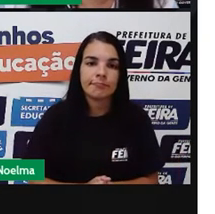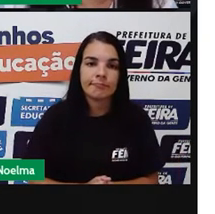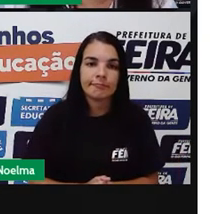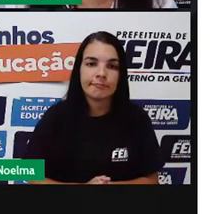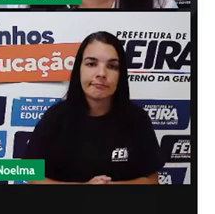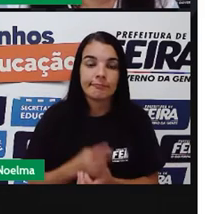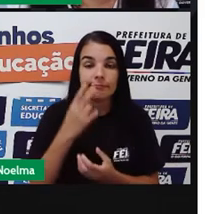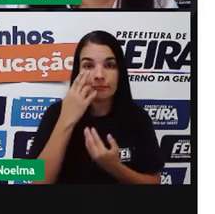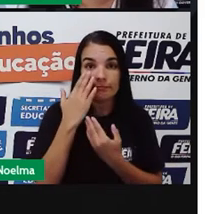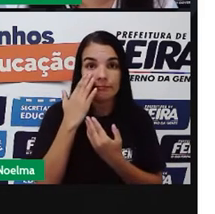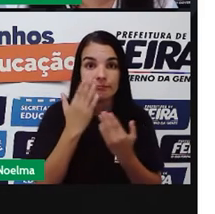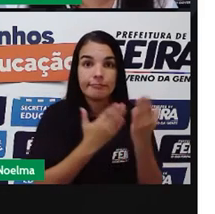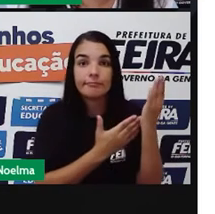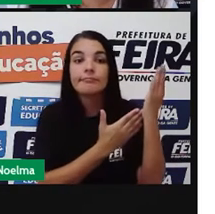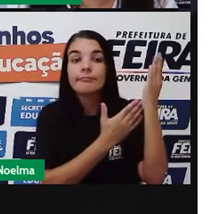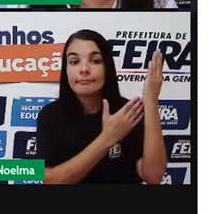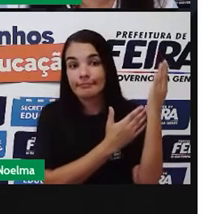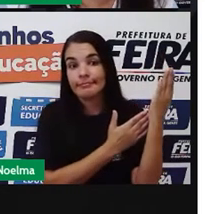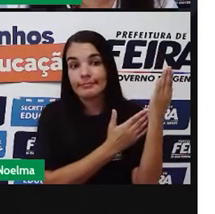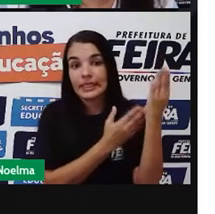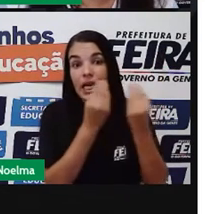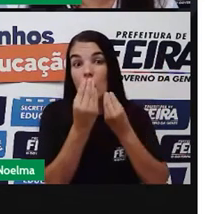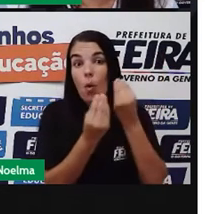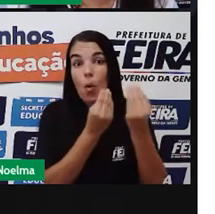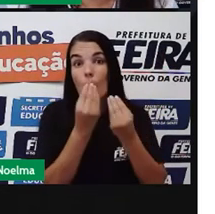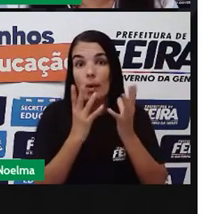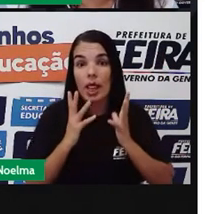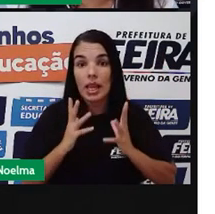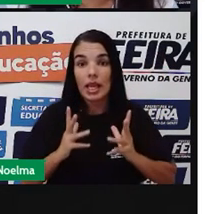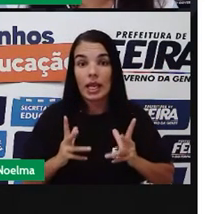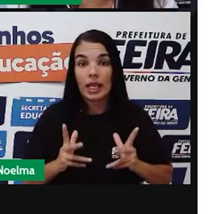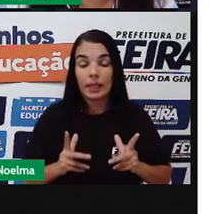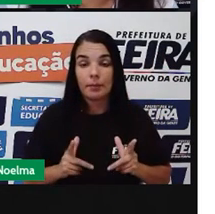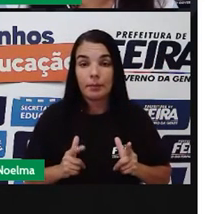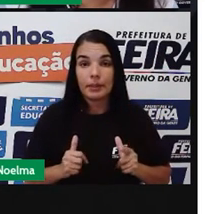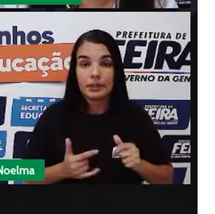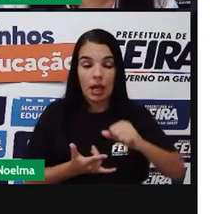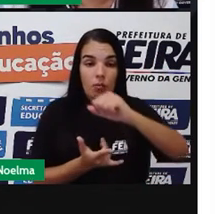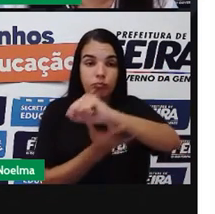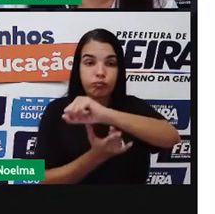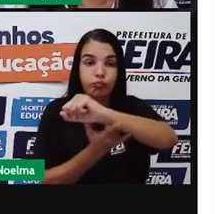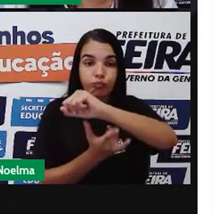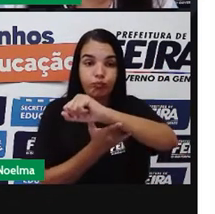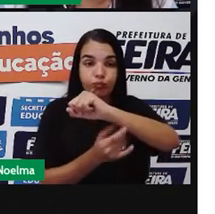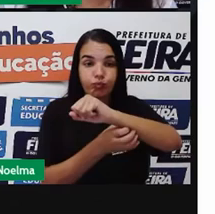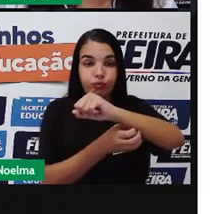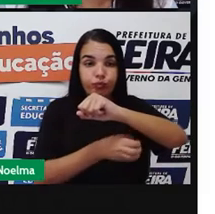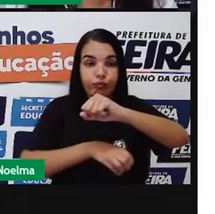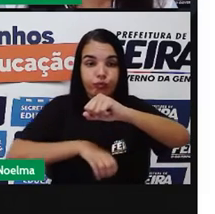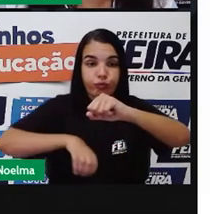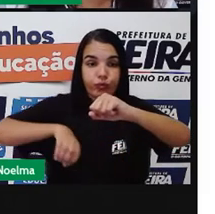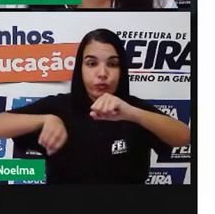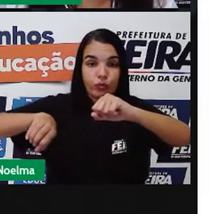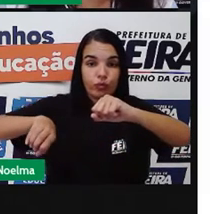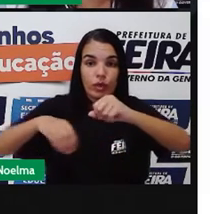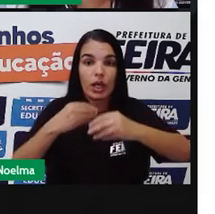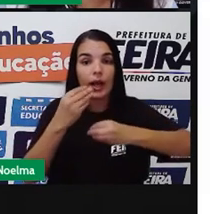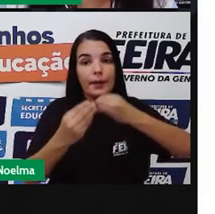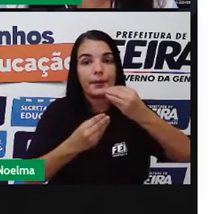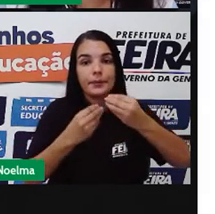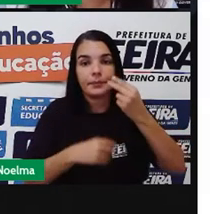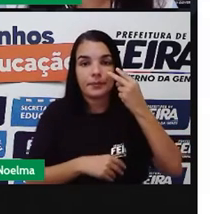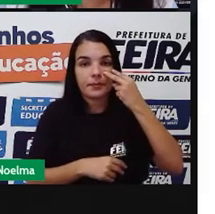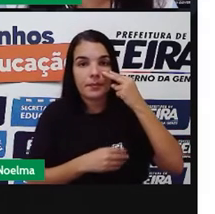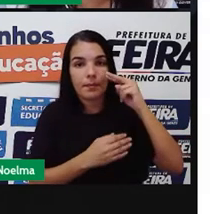Aí, aqui, nós temos o sistema de esgoto, né? Onde temos